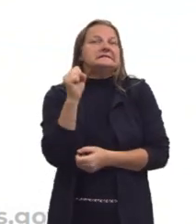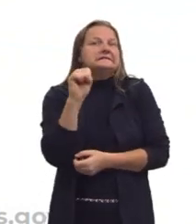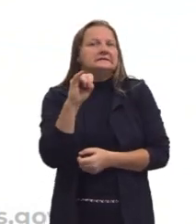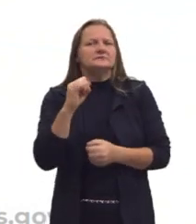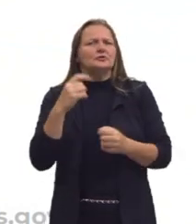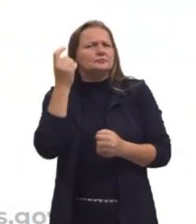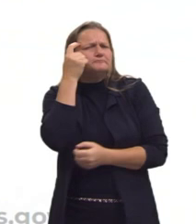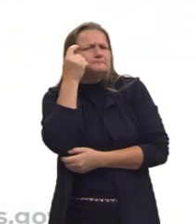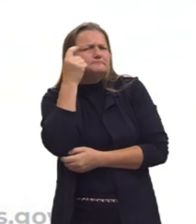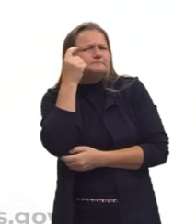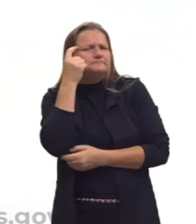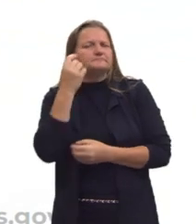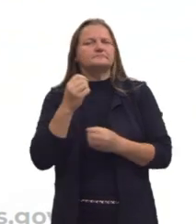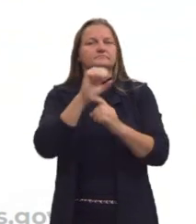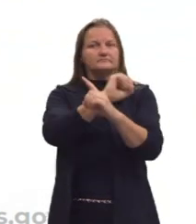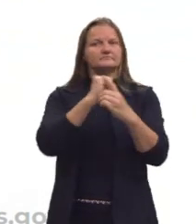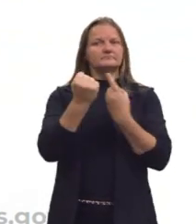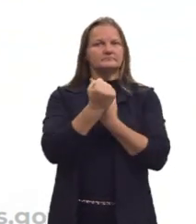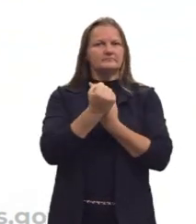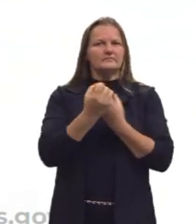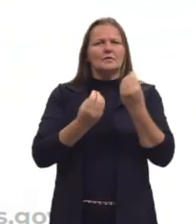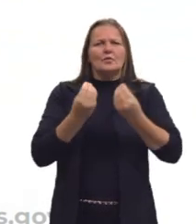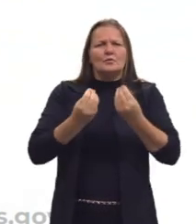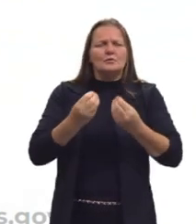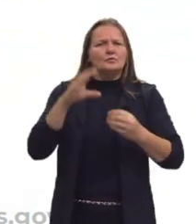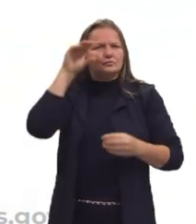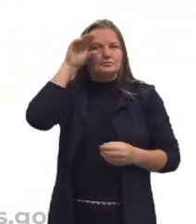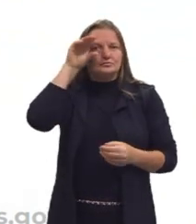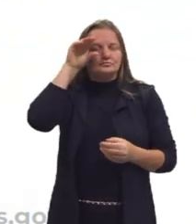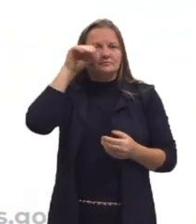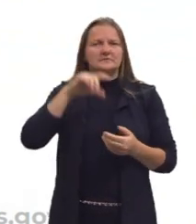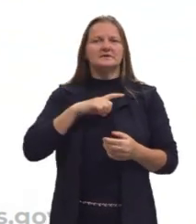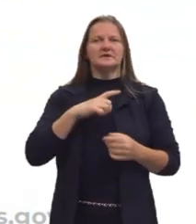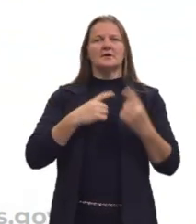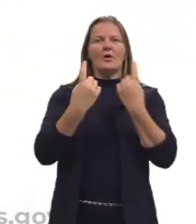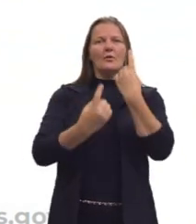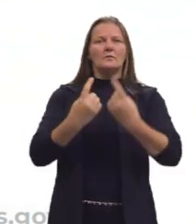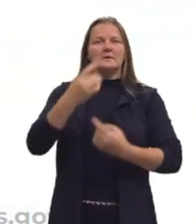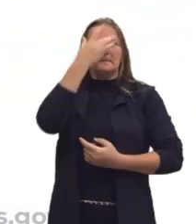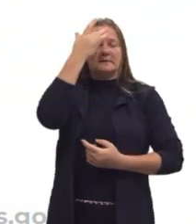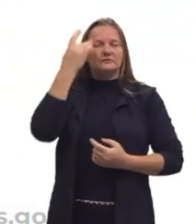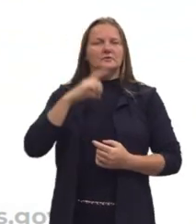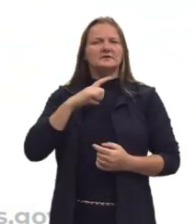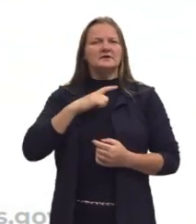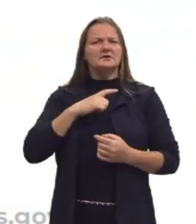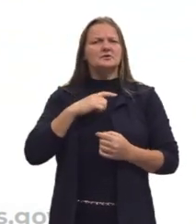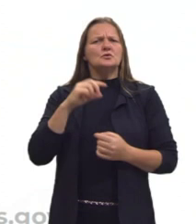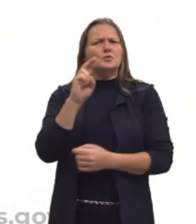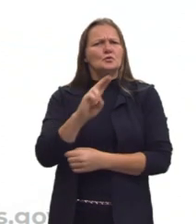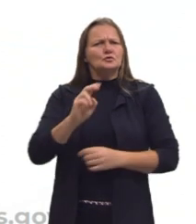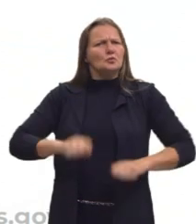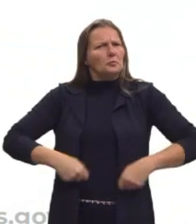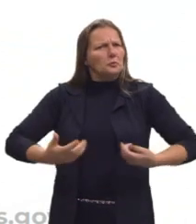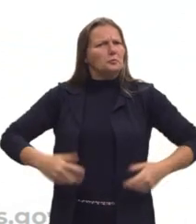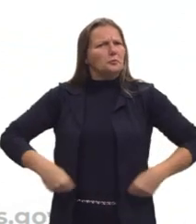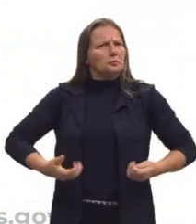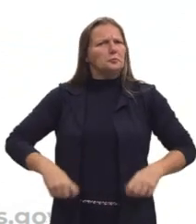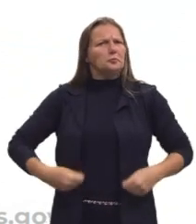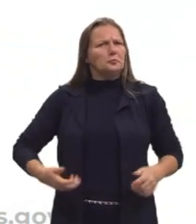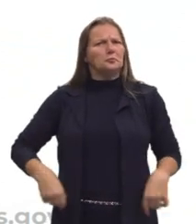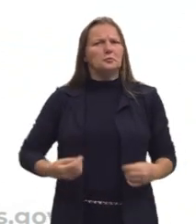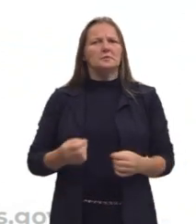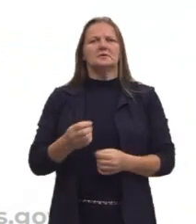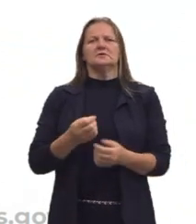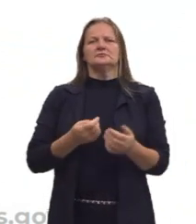nós refletimos sobre a sociedade, nós podemos observar que tem pessoas que consomem mais, pessoas que consomem menos, tem